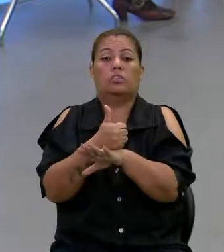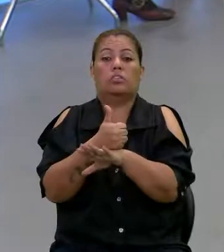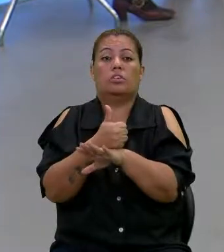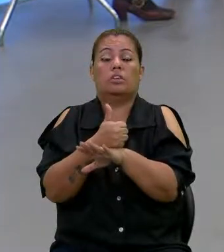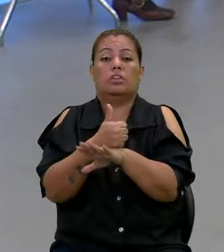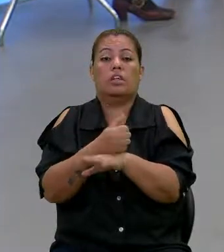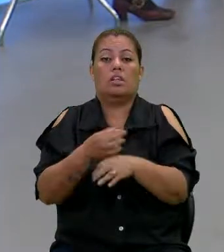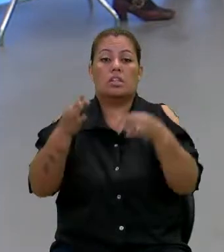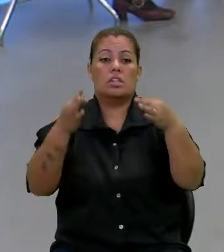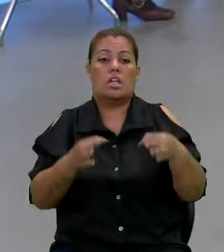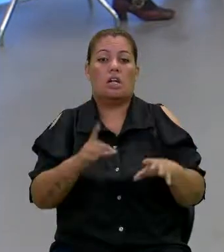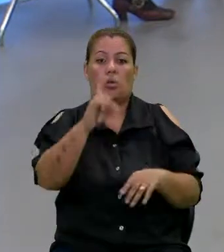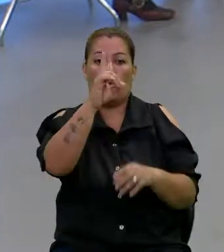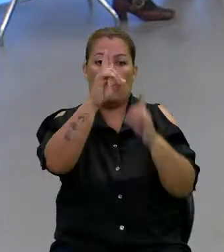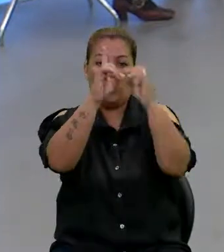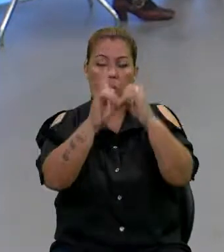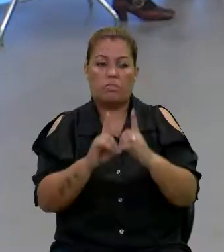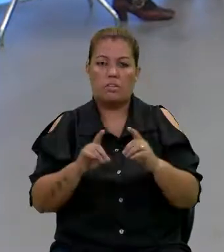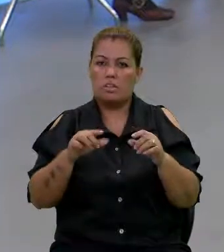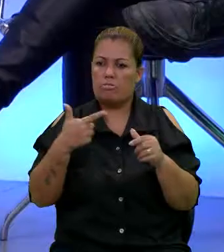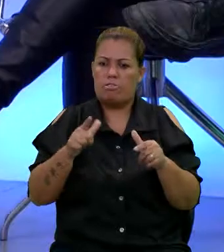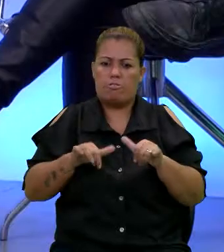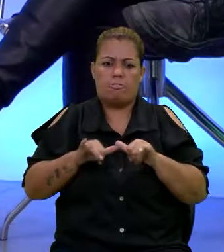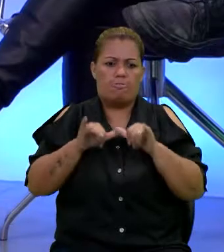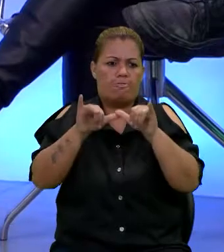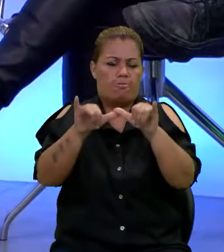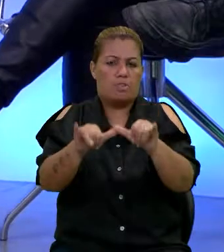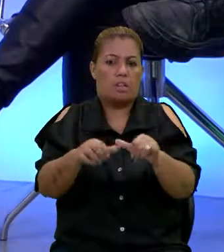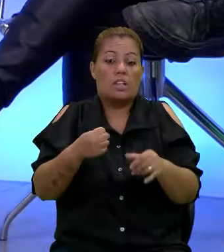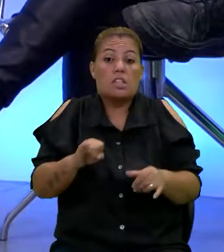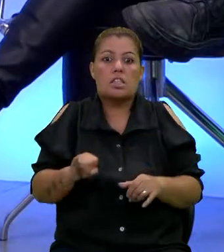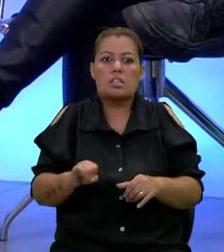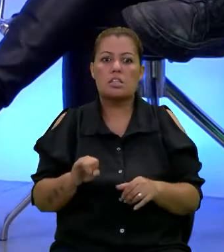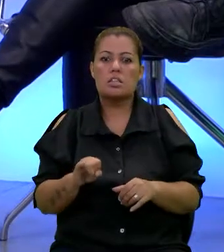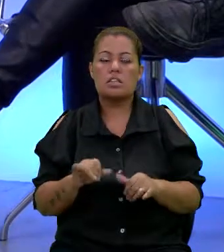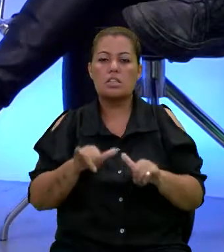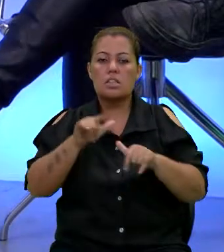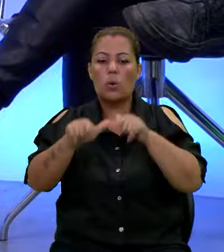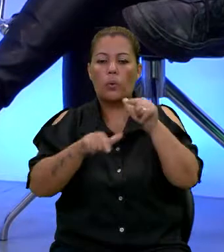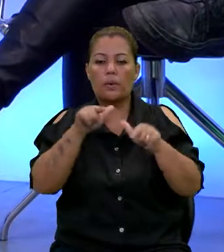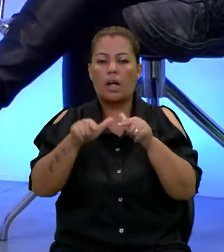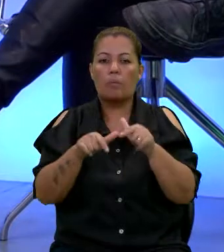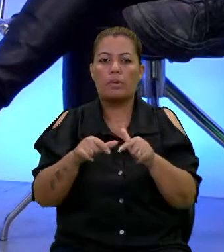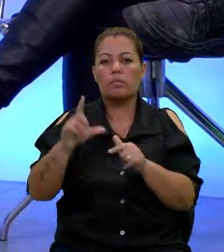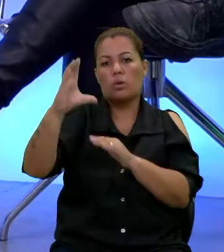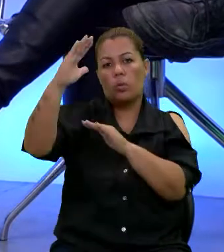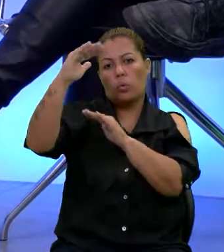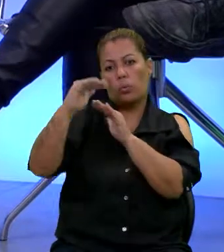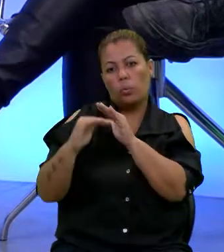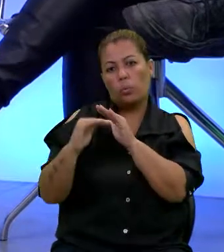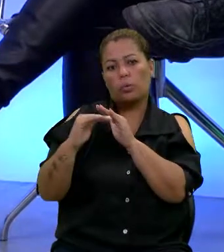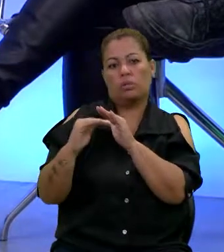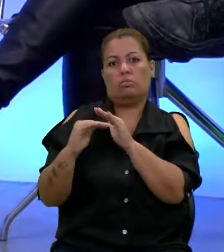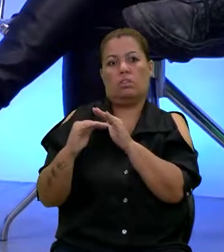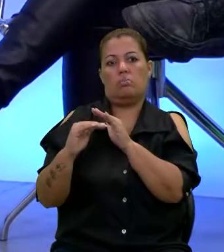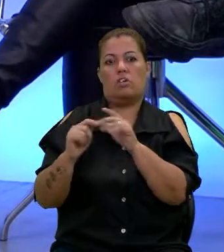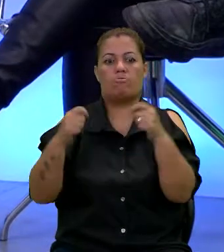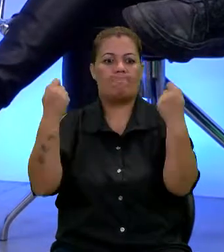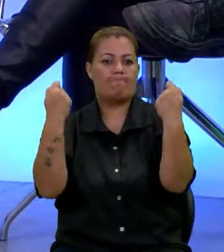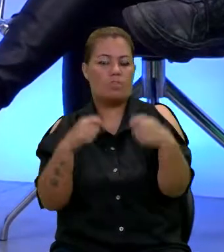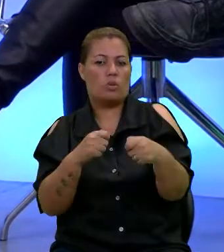gabaritados com deficiência que não estão no mercado. E se estão, estão em cargos a quem? Da sua capacitação.